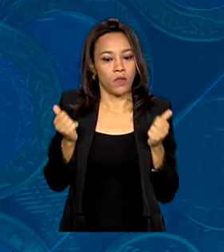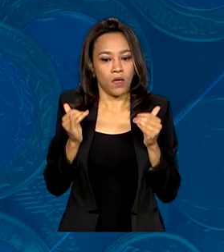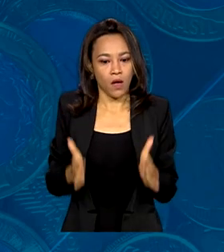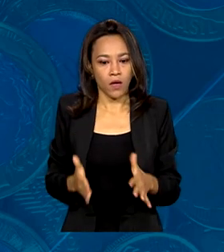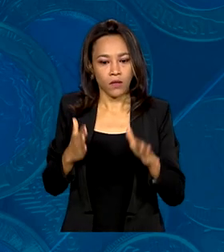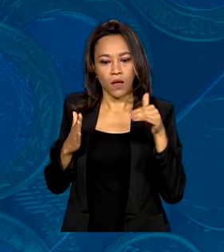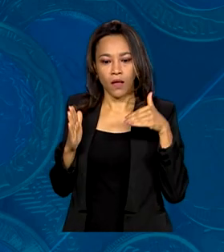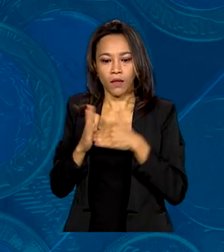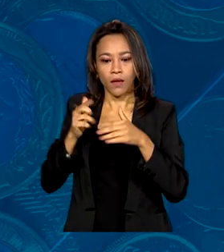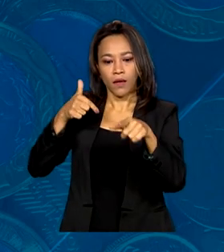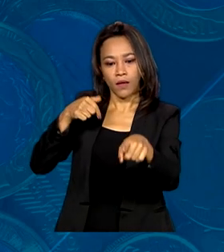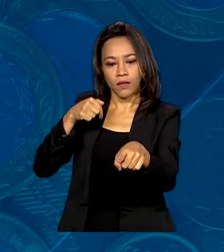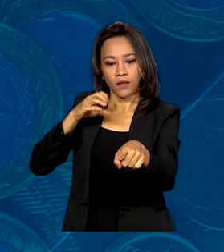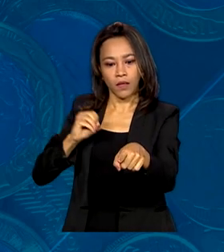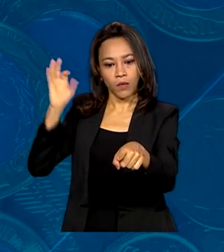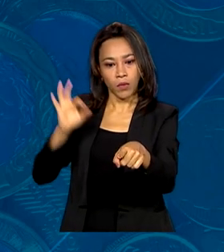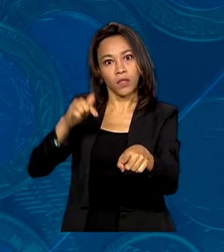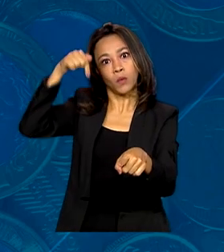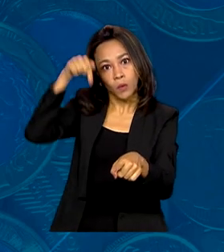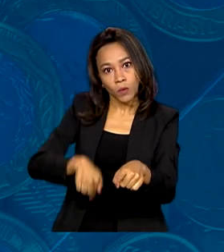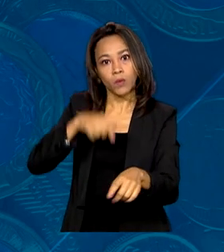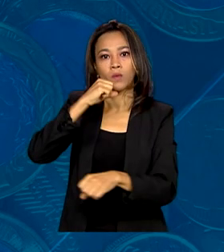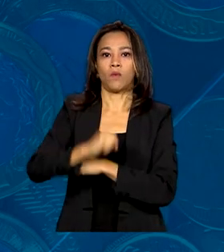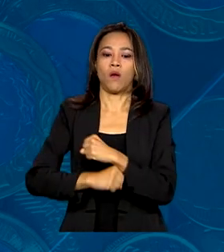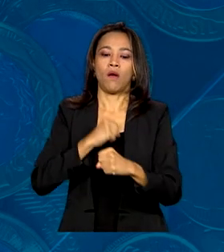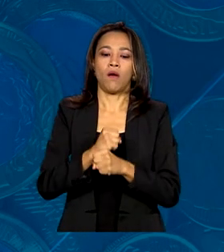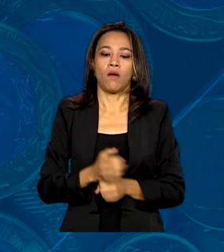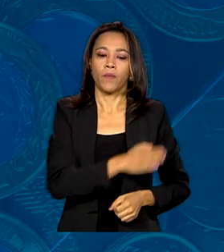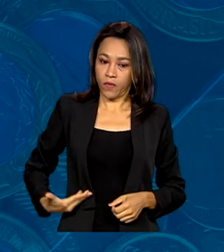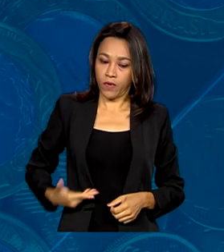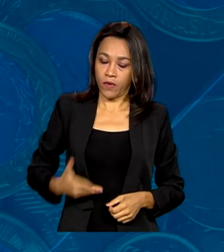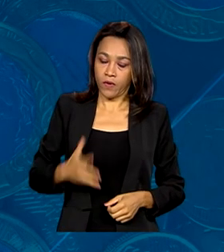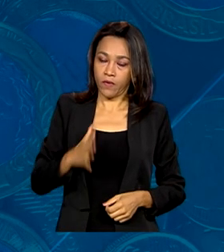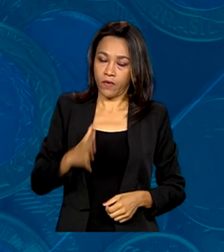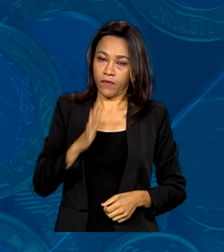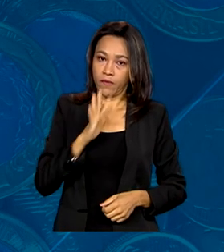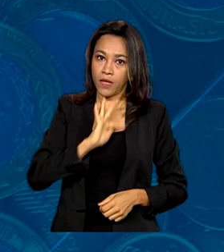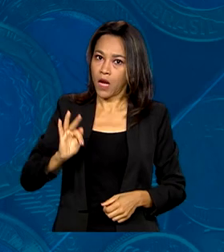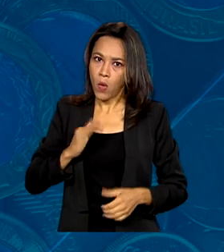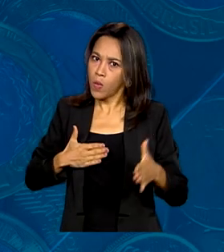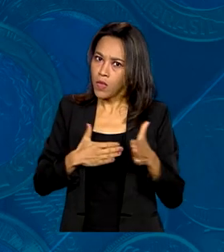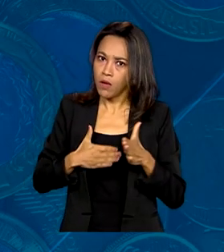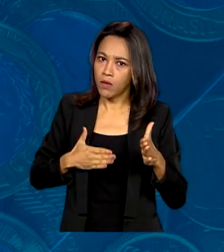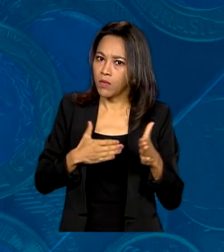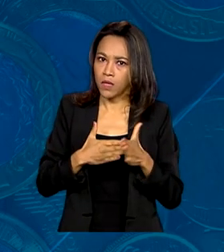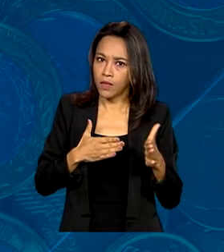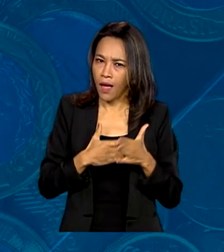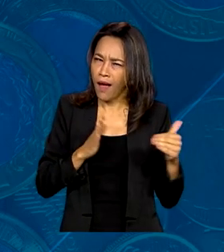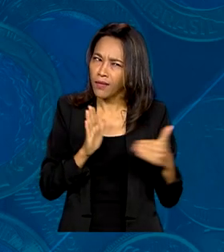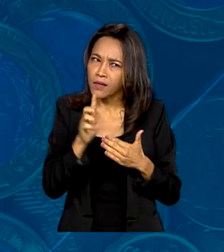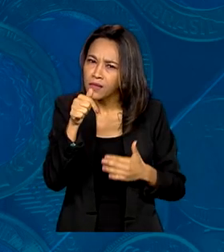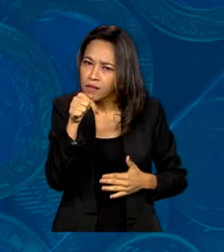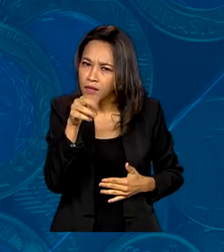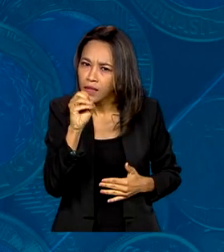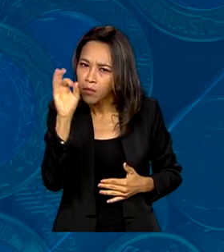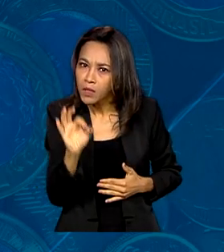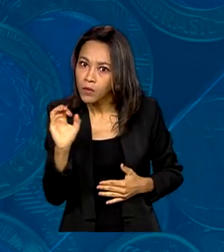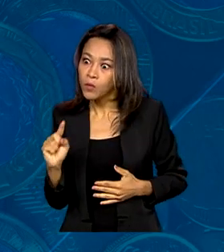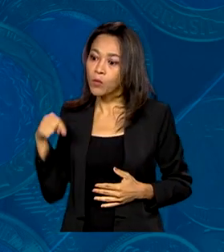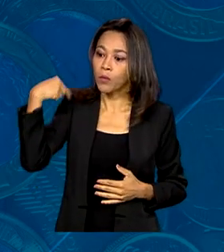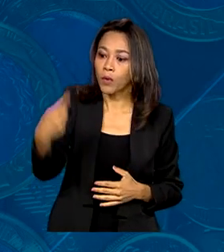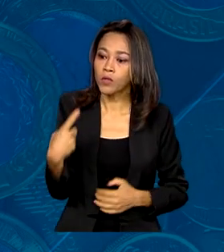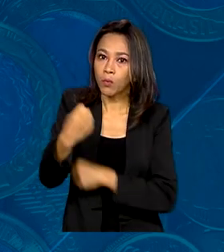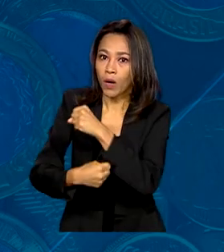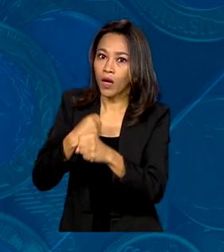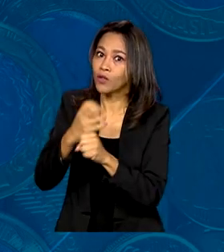70% da receita daquele ano. Se o governo federal não limita os gastos a 70%, no ano seguinte,